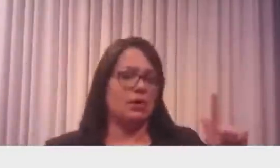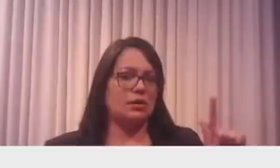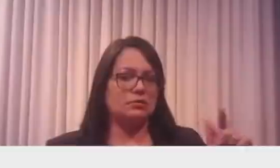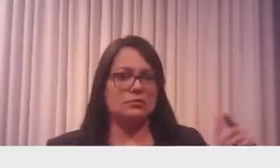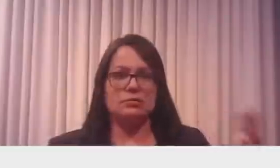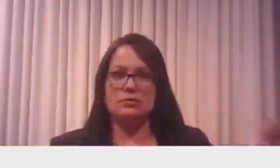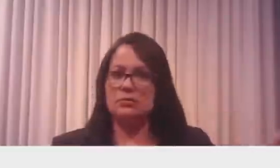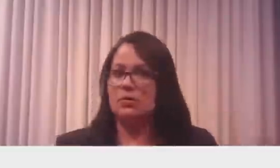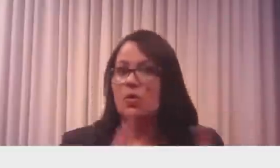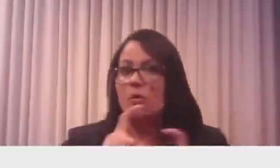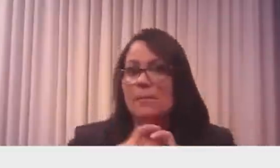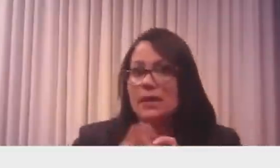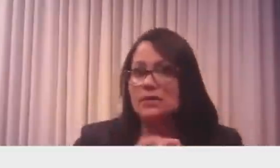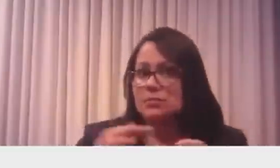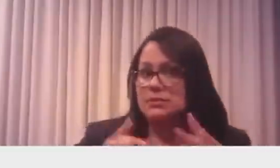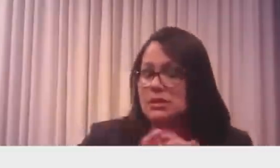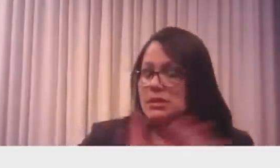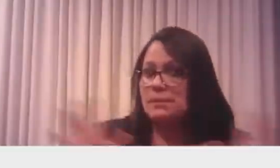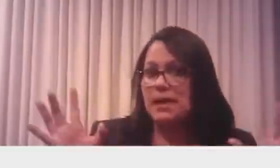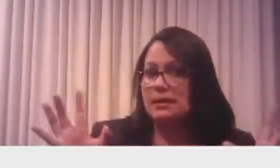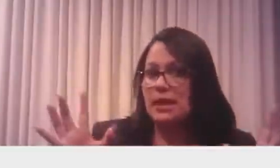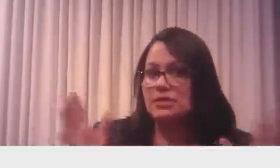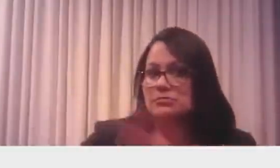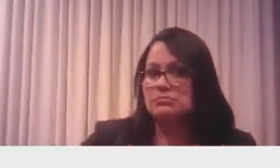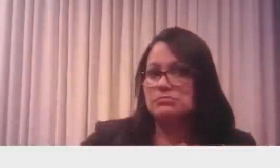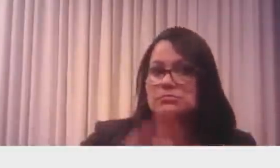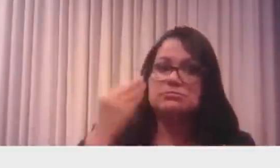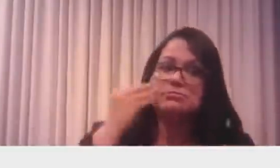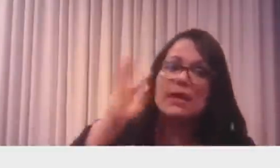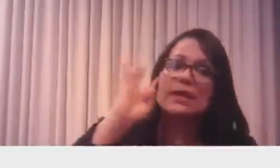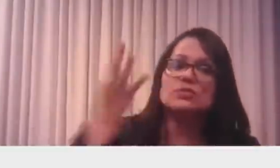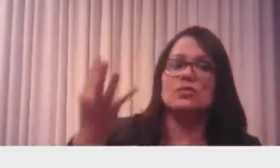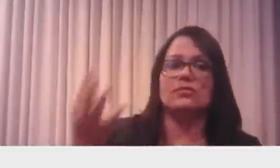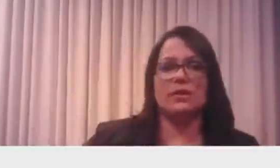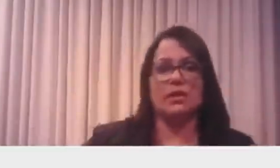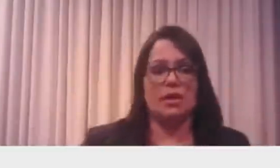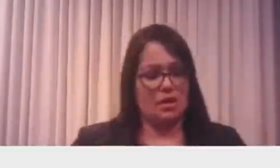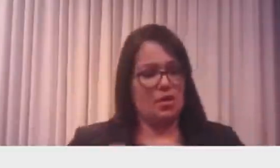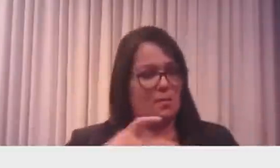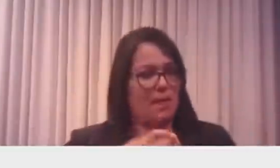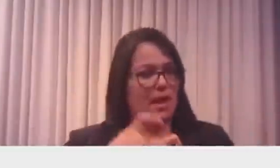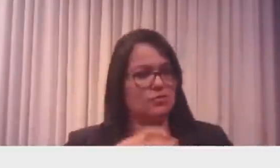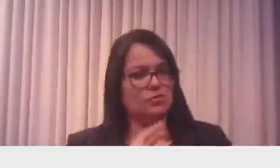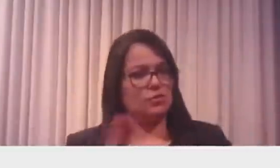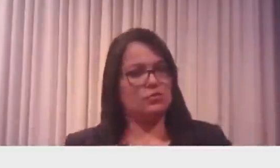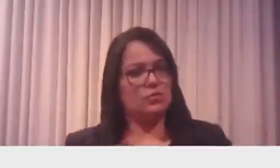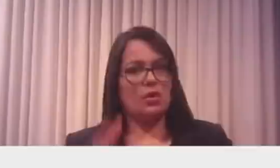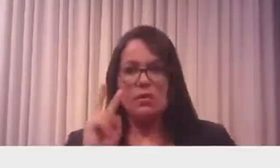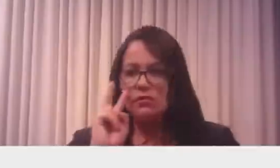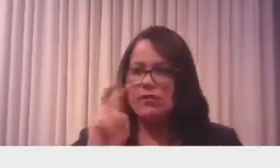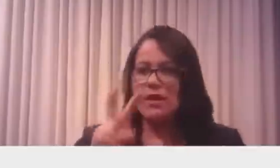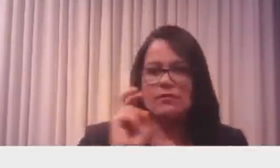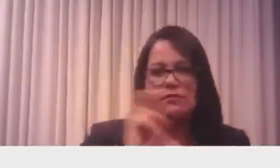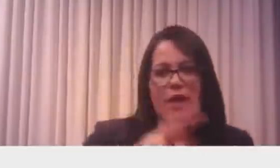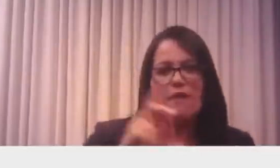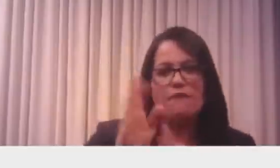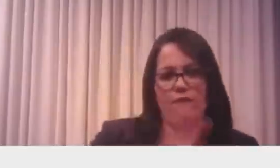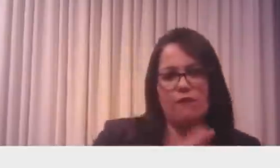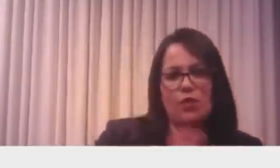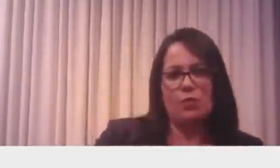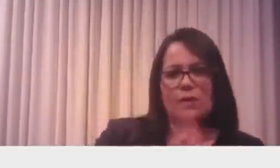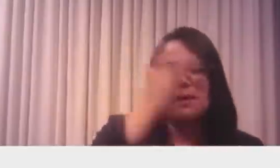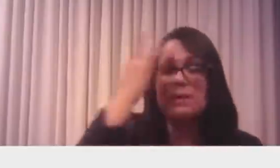O médico tem que ter essa liberdade de tentar resolver o assunto. É igual não sou médico, né? A vê em filmes aí e o cara está com uma febre enorme.